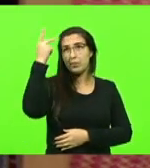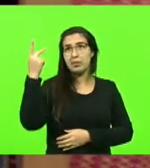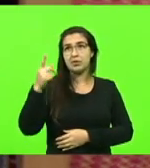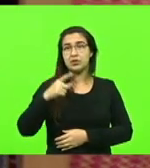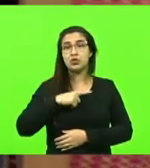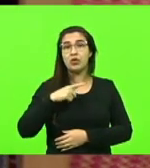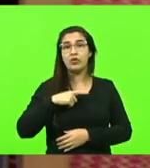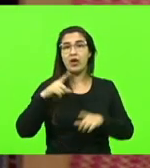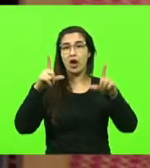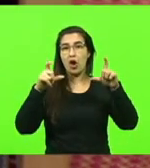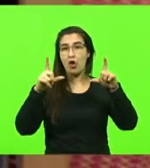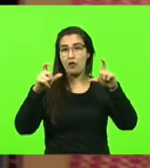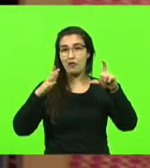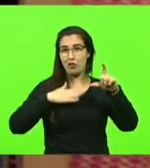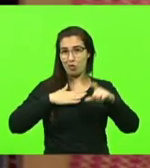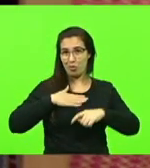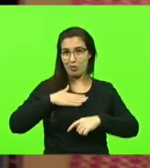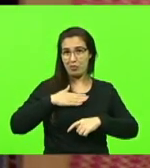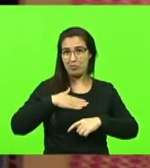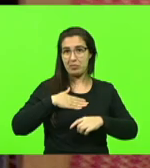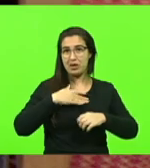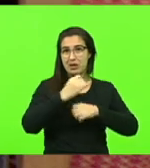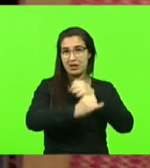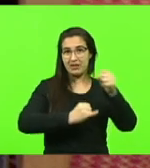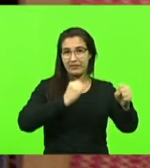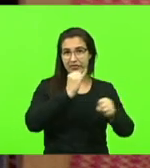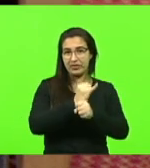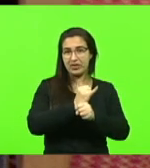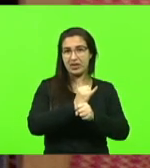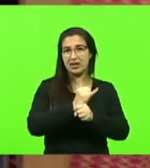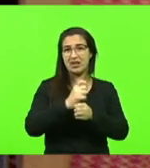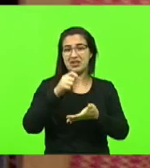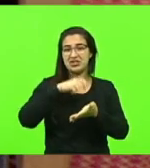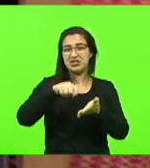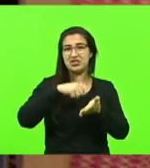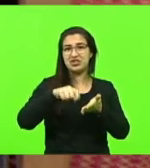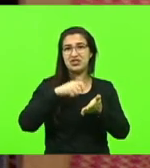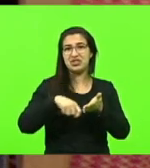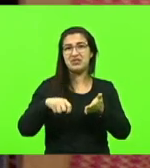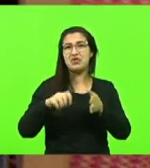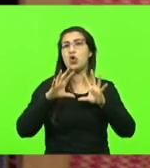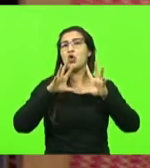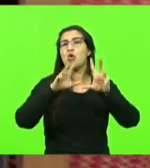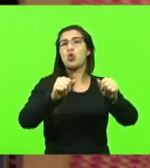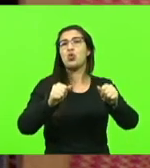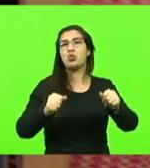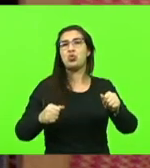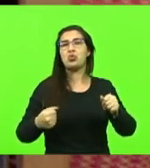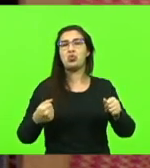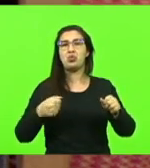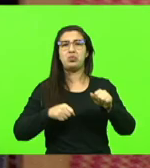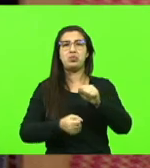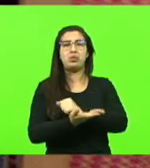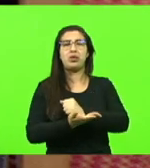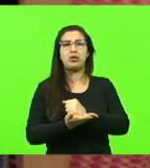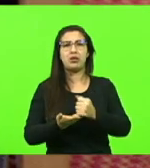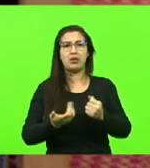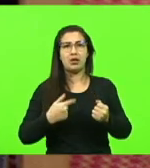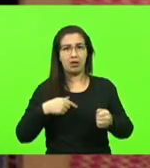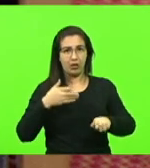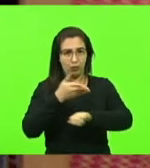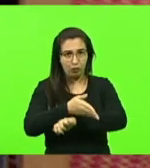foto que eu estava na internet com outros políticos e escreveu, é tudo corrupto. Eu entrei com um processo contra ele.